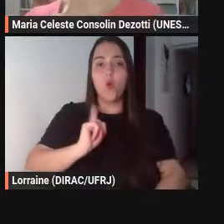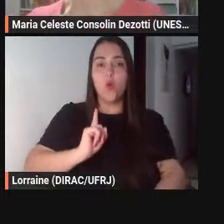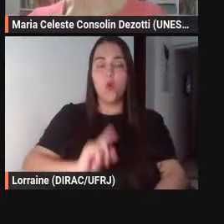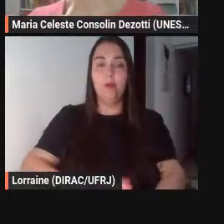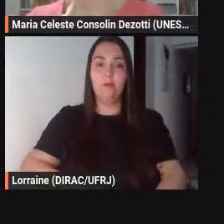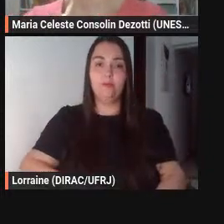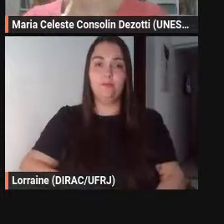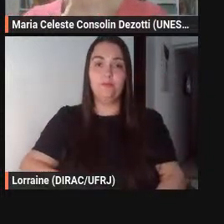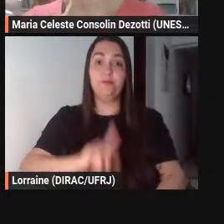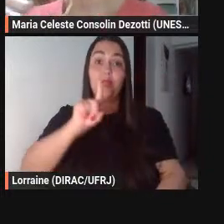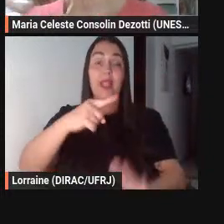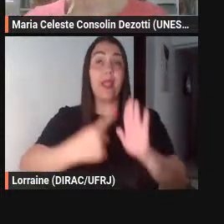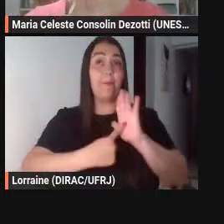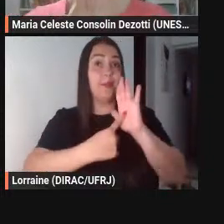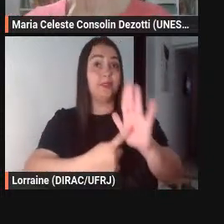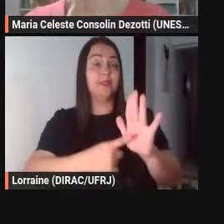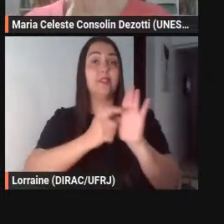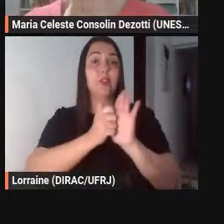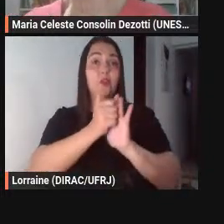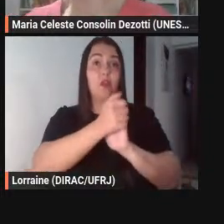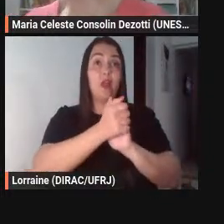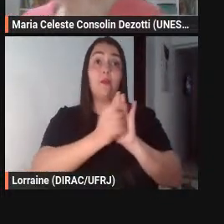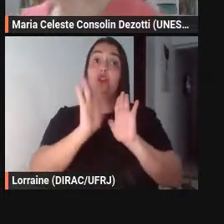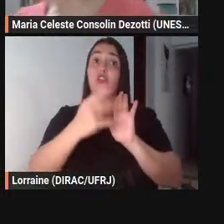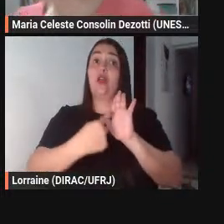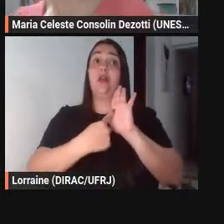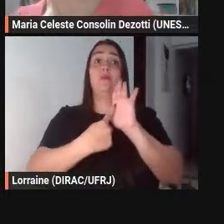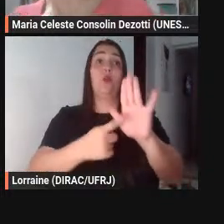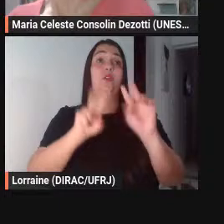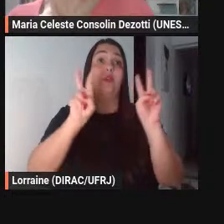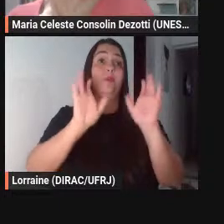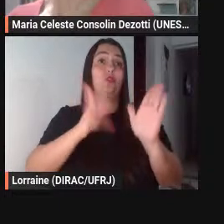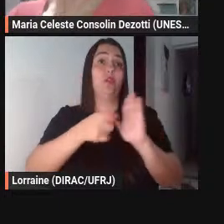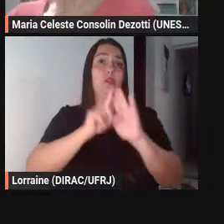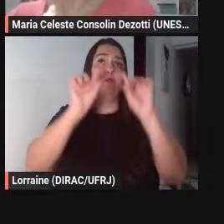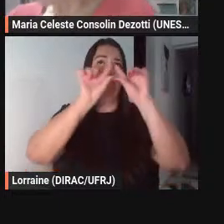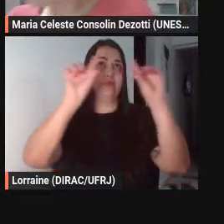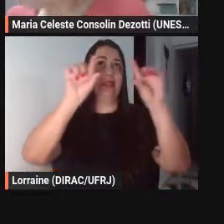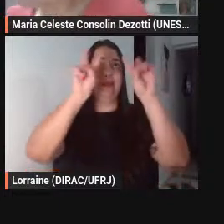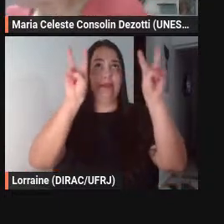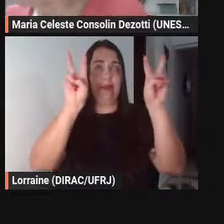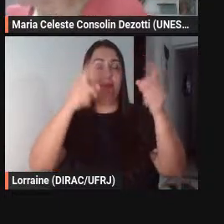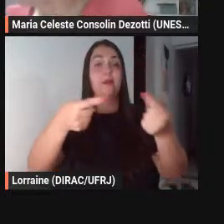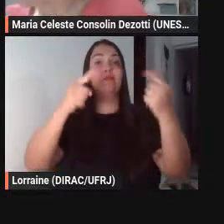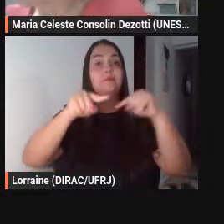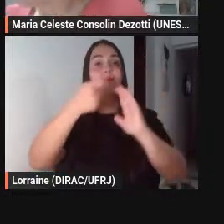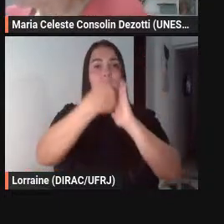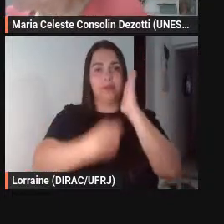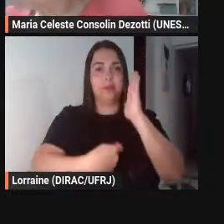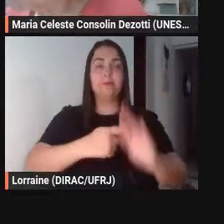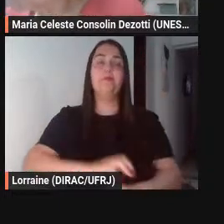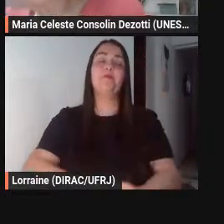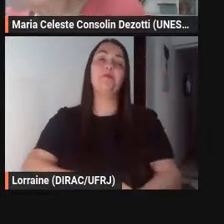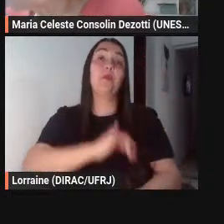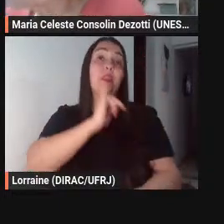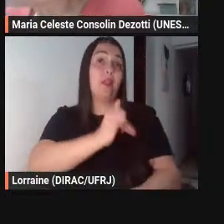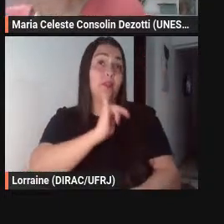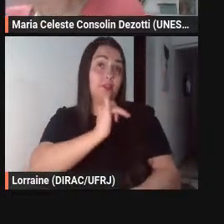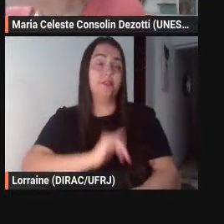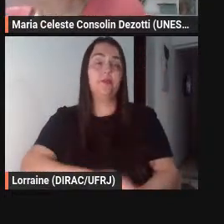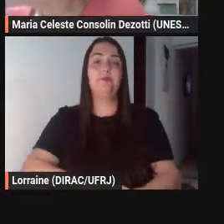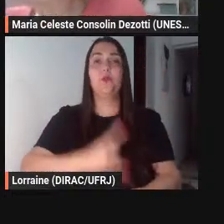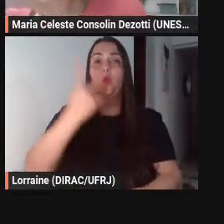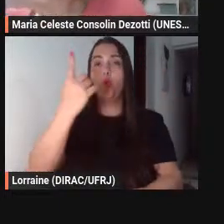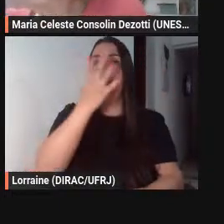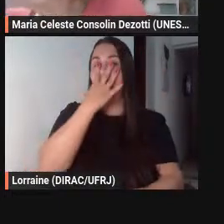apresentação da fábula já dando a temática né agora vem a narrativa uma raposa era